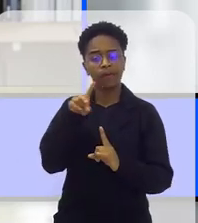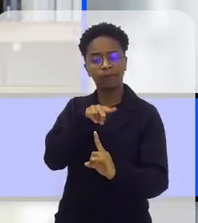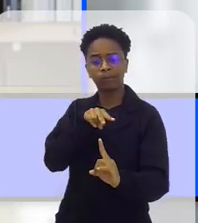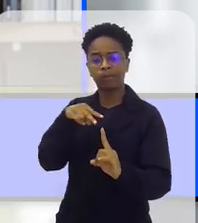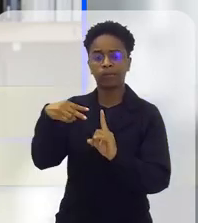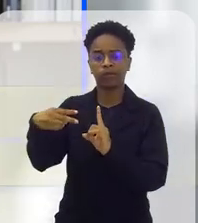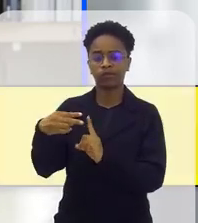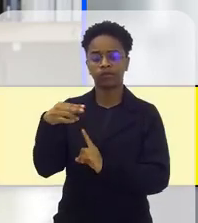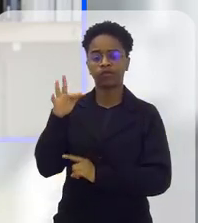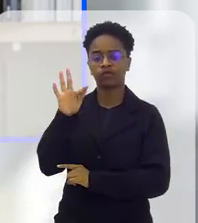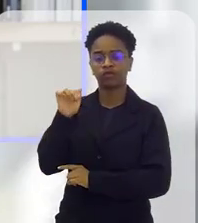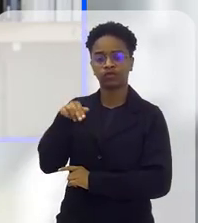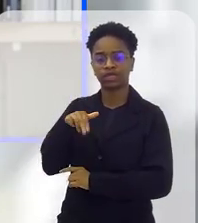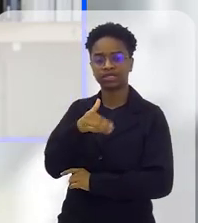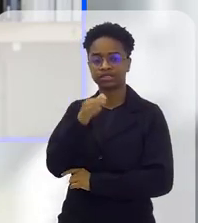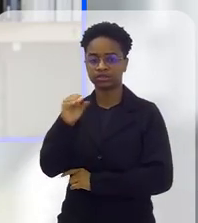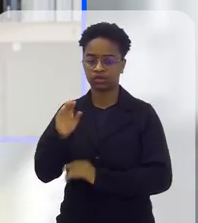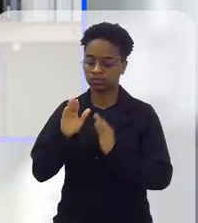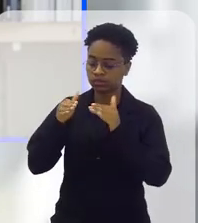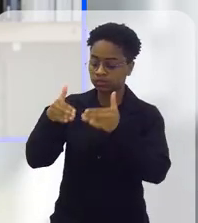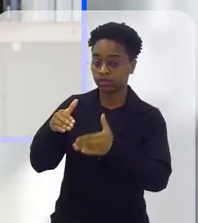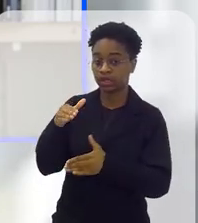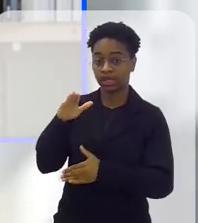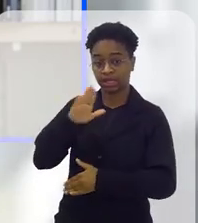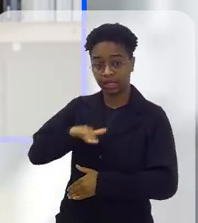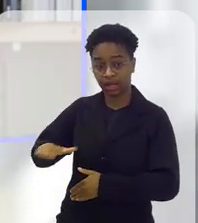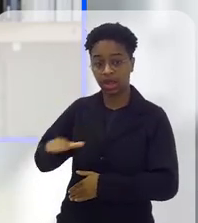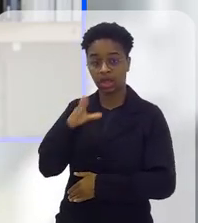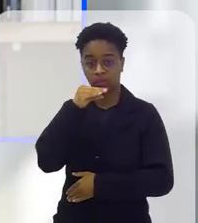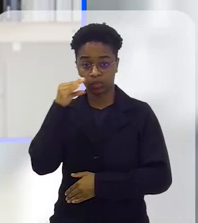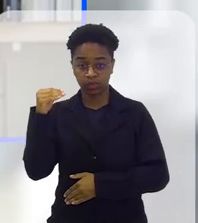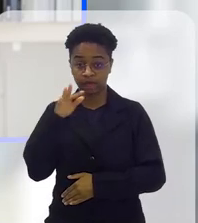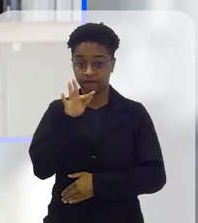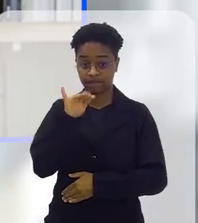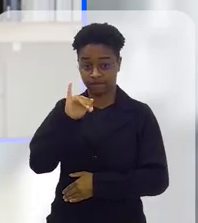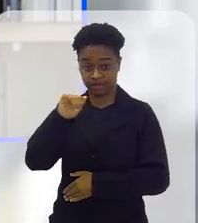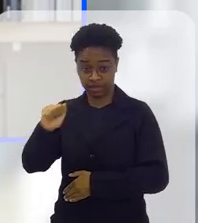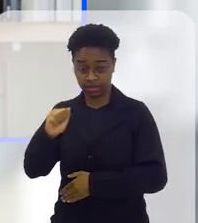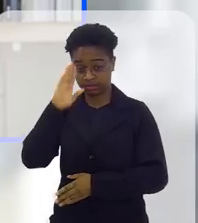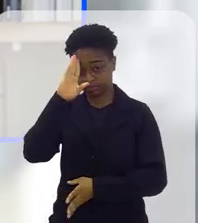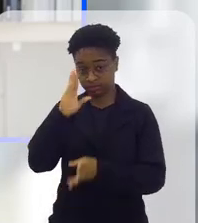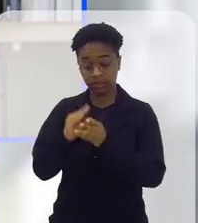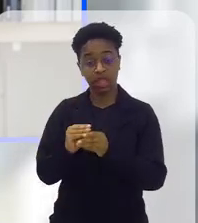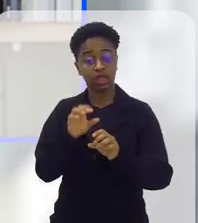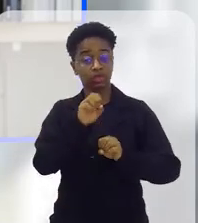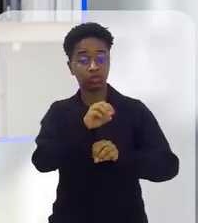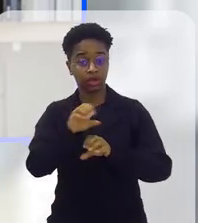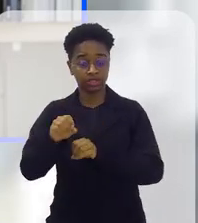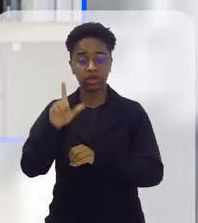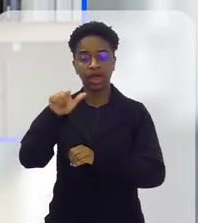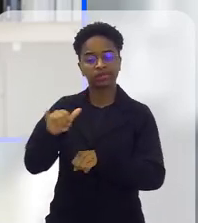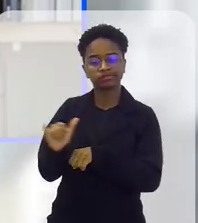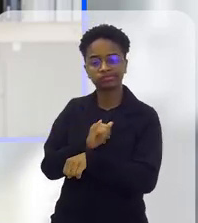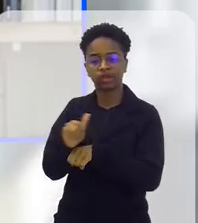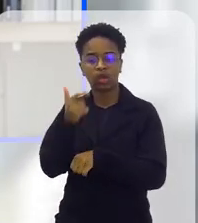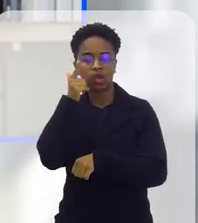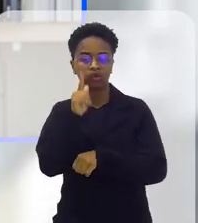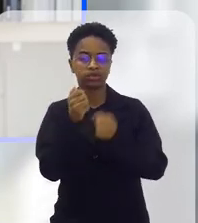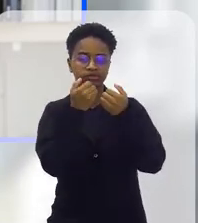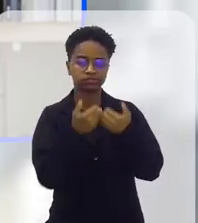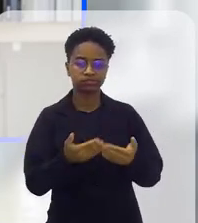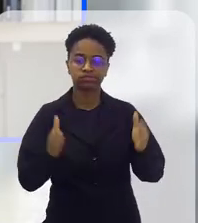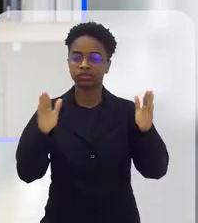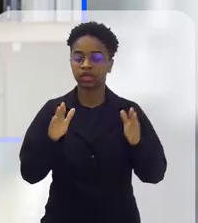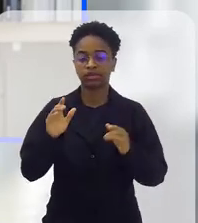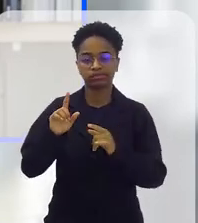tem sido a visão da Fundação para Infância e Adolescência, a FIA, que compreende que a educação é a plataforma que abre